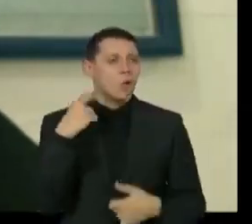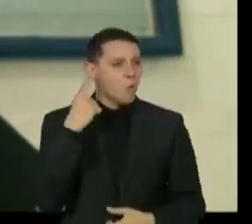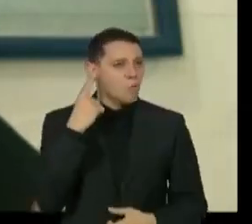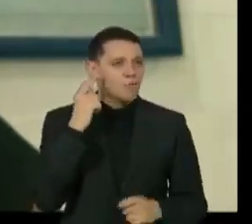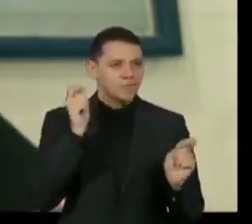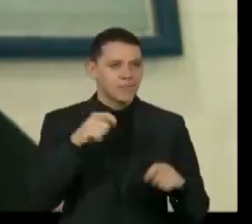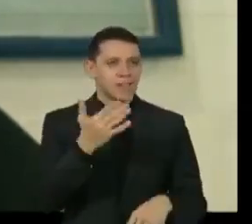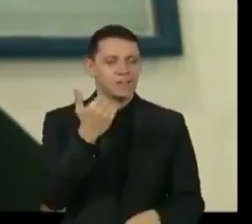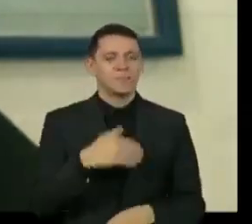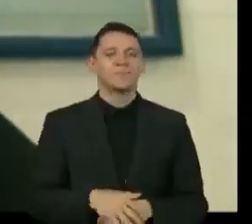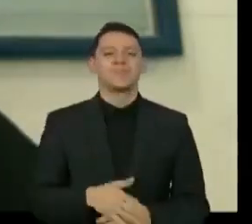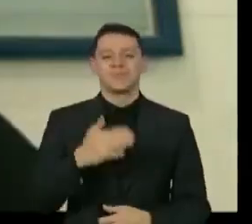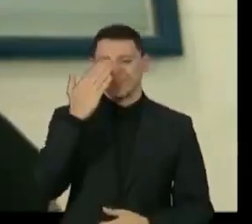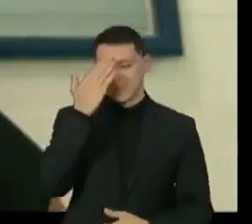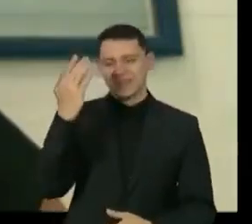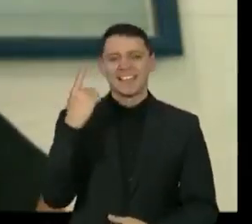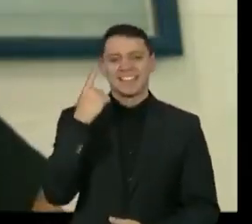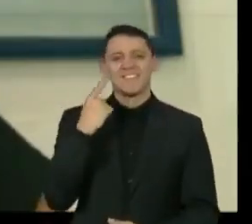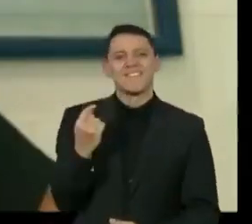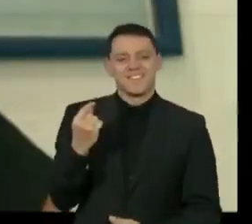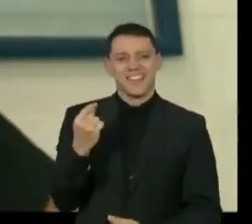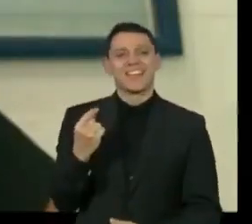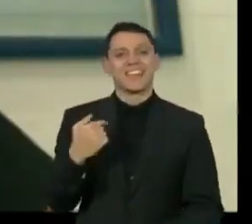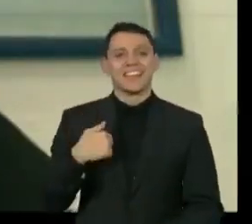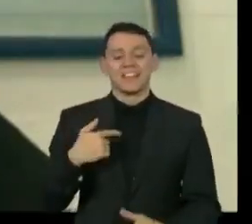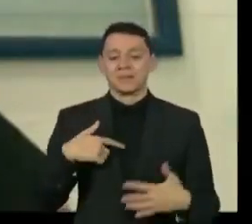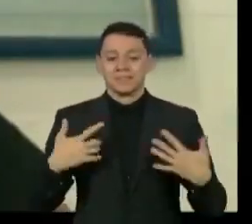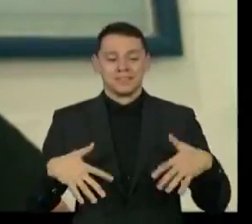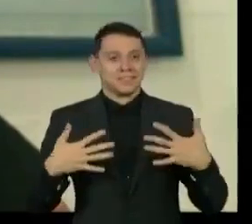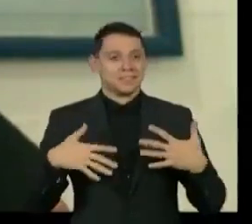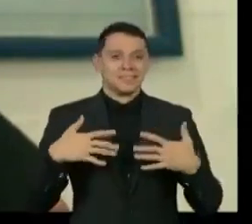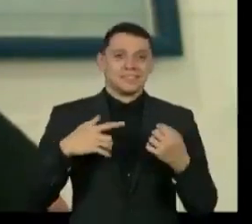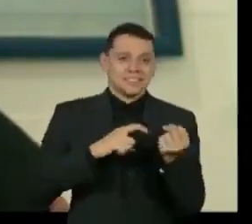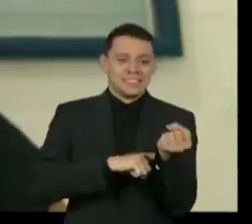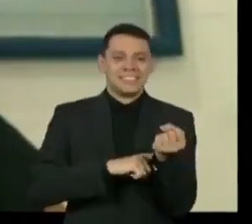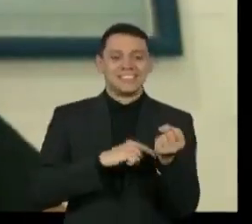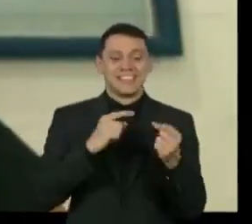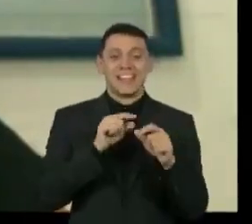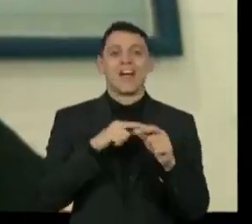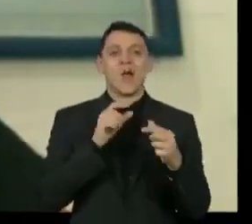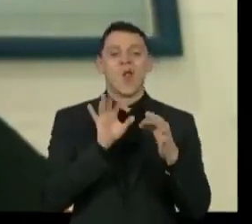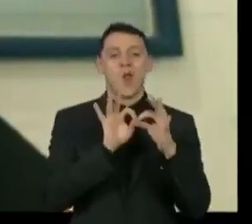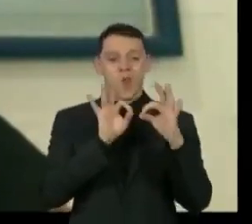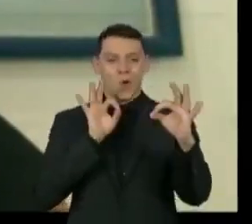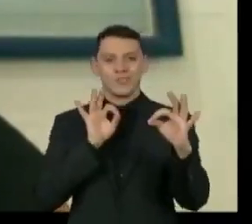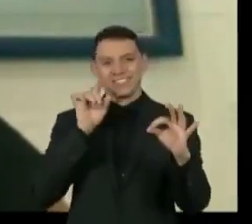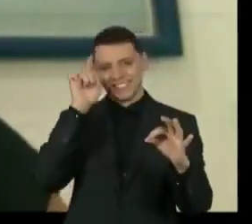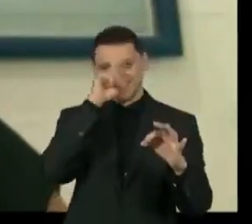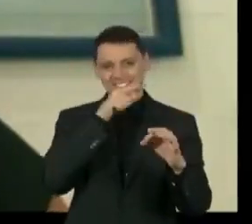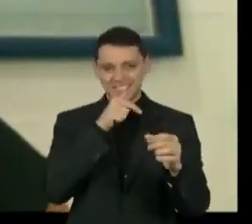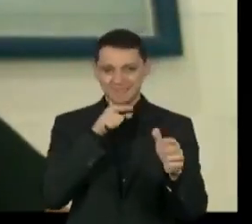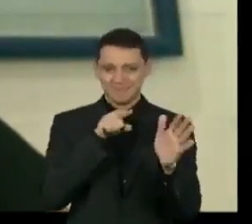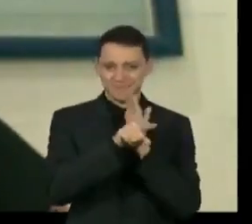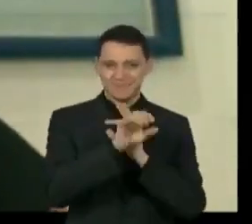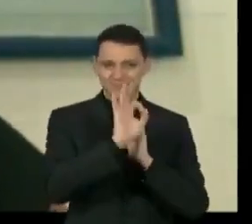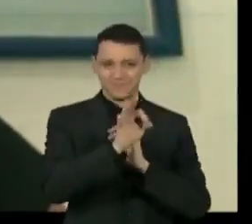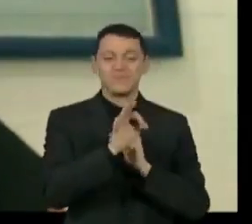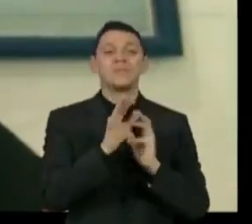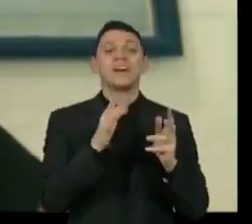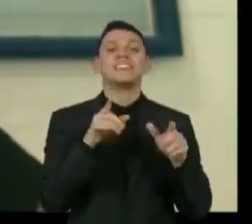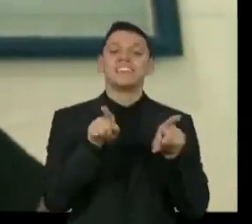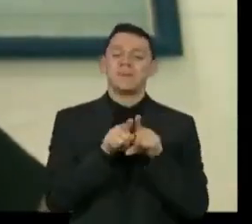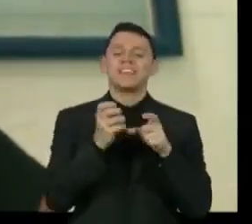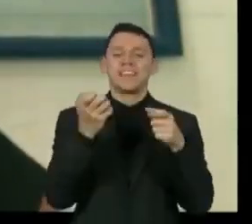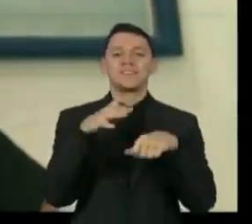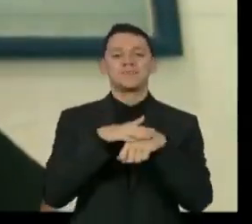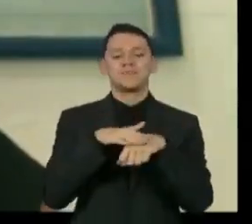Obrigada, Vera Eu já estava aflita porque A distância fica mais difícil de perguntar E eu queria muito falar sobre a Fátima Toledo Também Eu